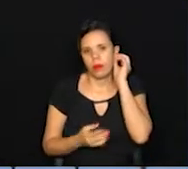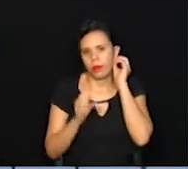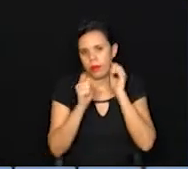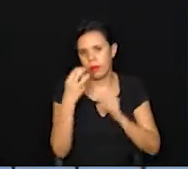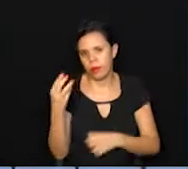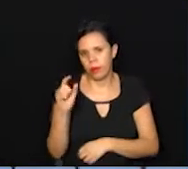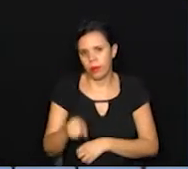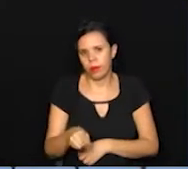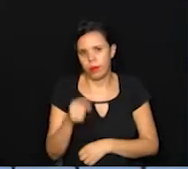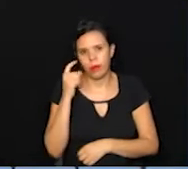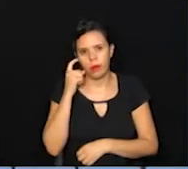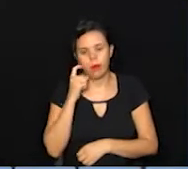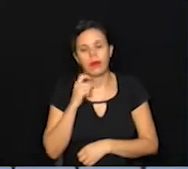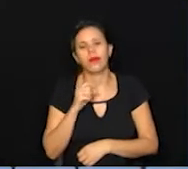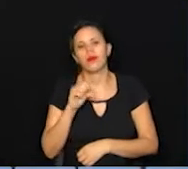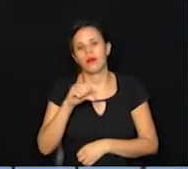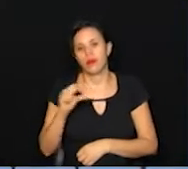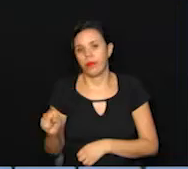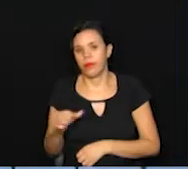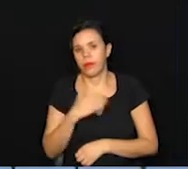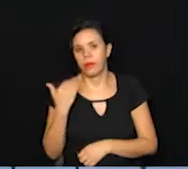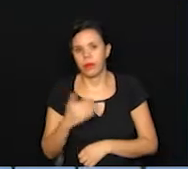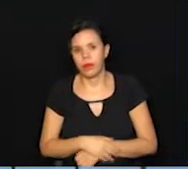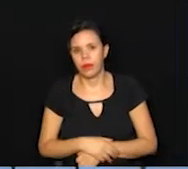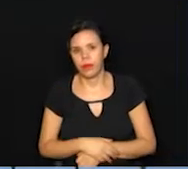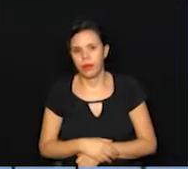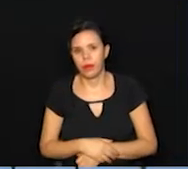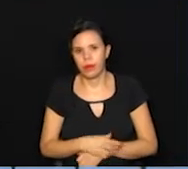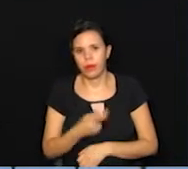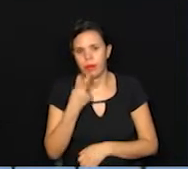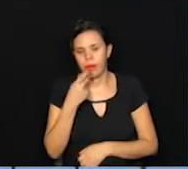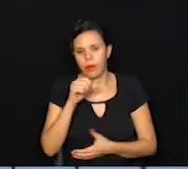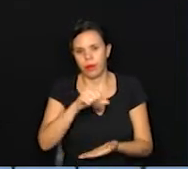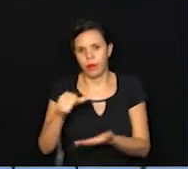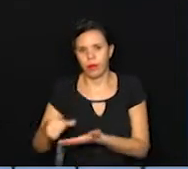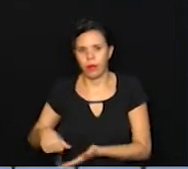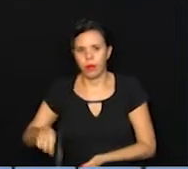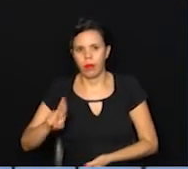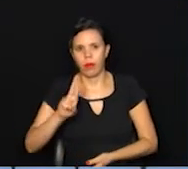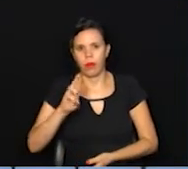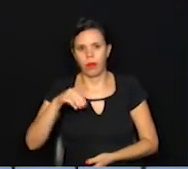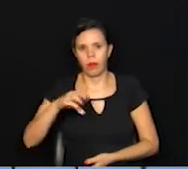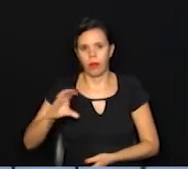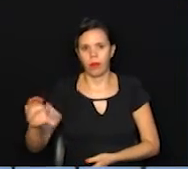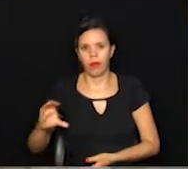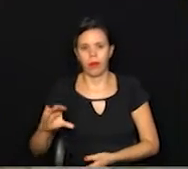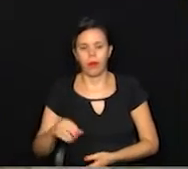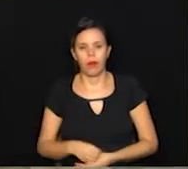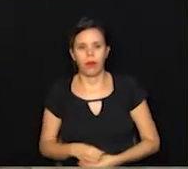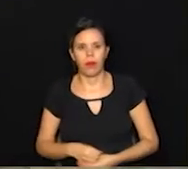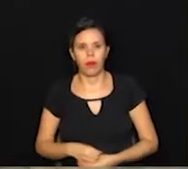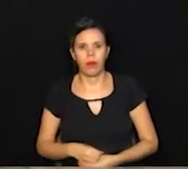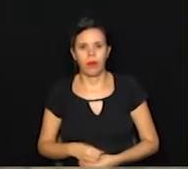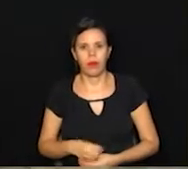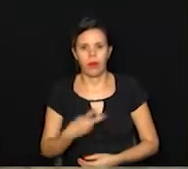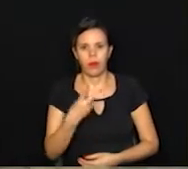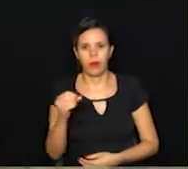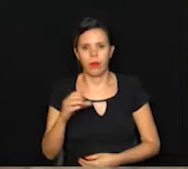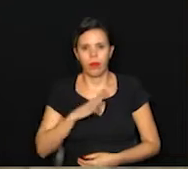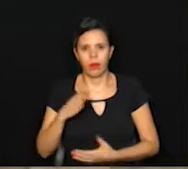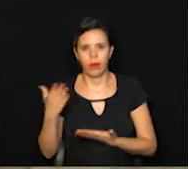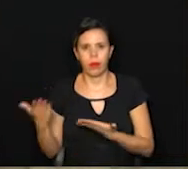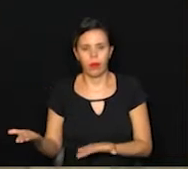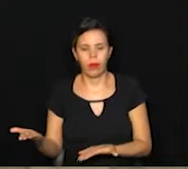.098 óbitos. Nós vamos falar agora da região metropolitana de Campinas, que compreende 20 municípios. Olha,